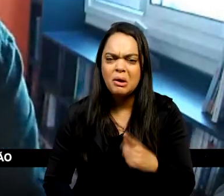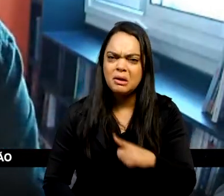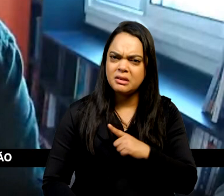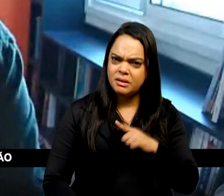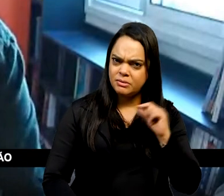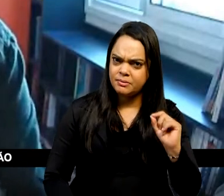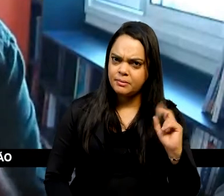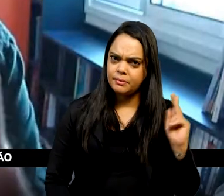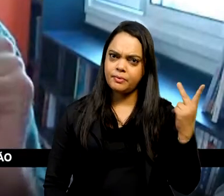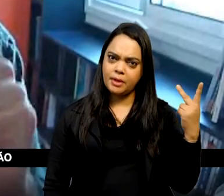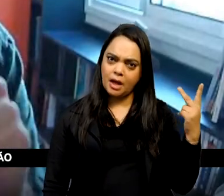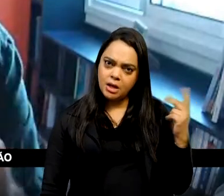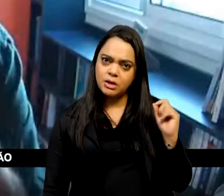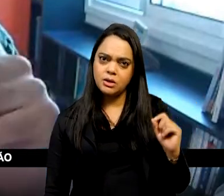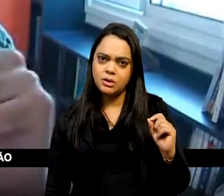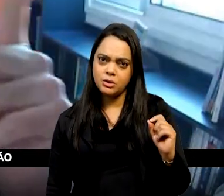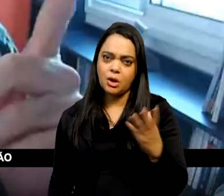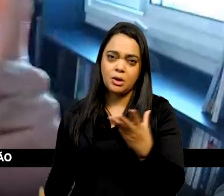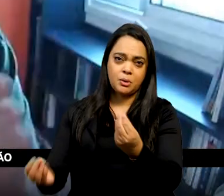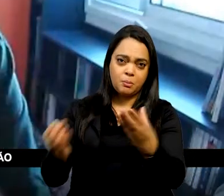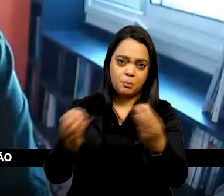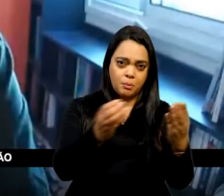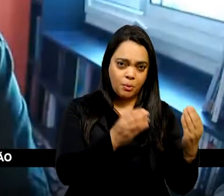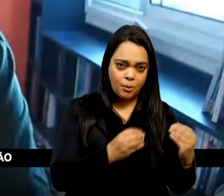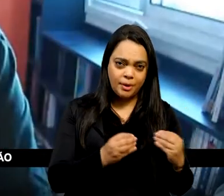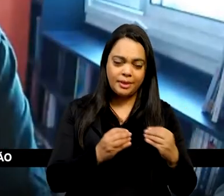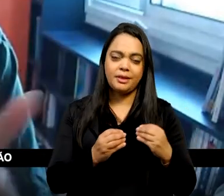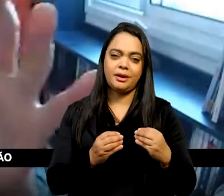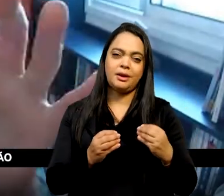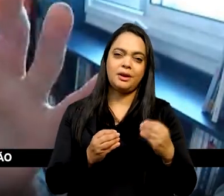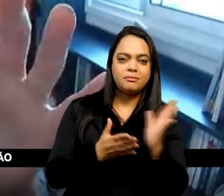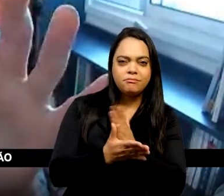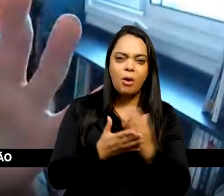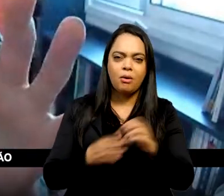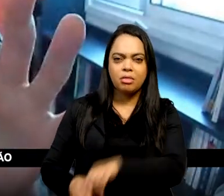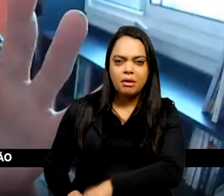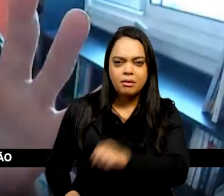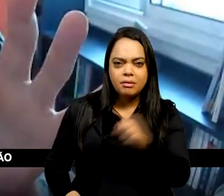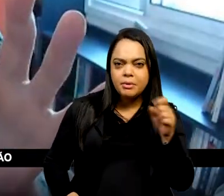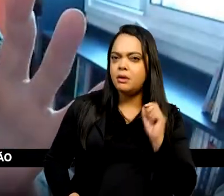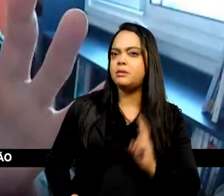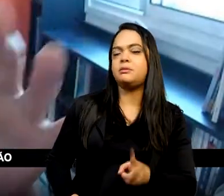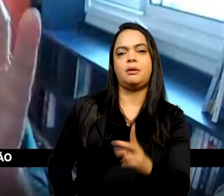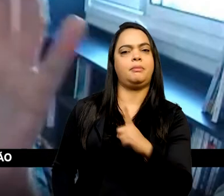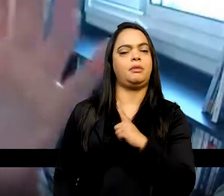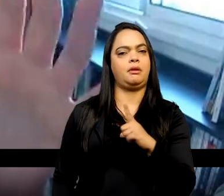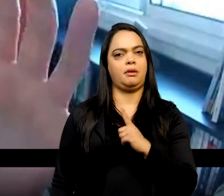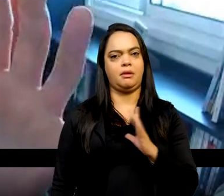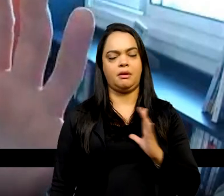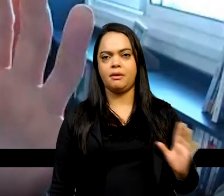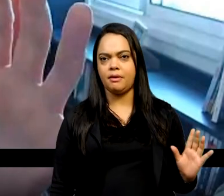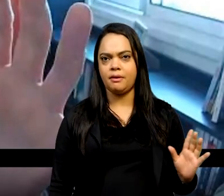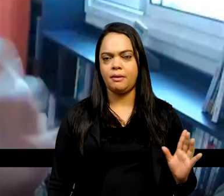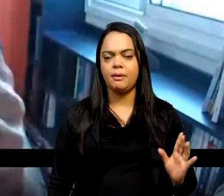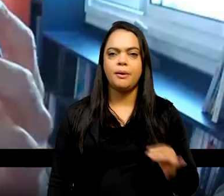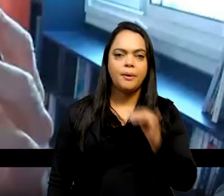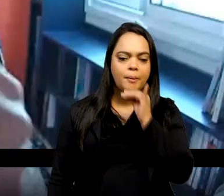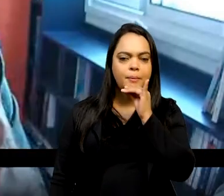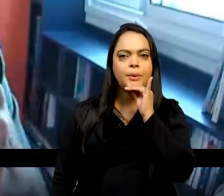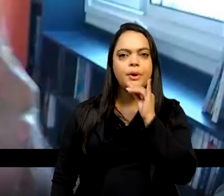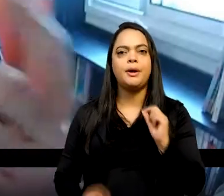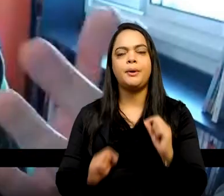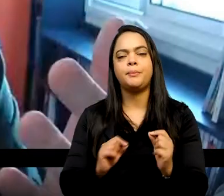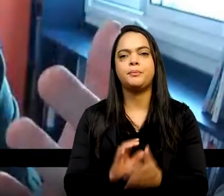historiografia de muitas partes da independência, ela sempre existiu. Então, no século XIX, a